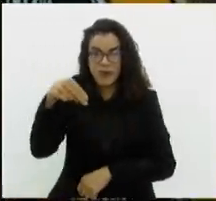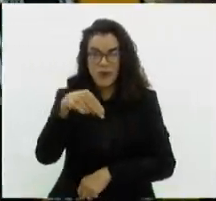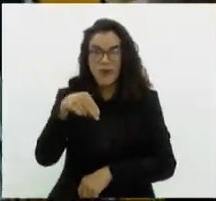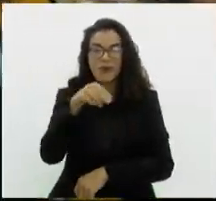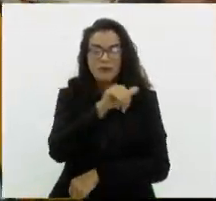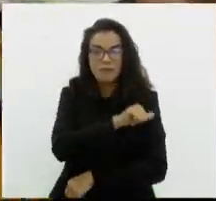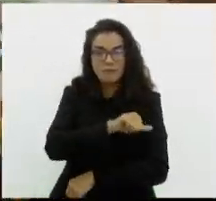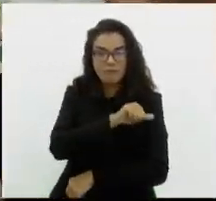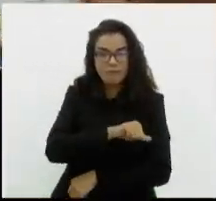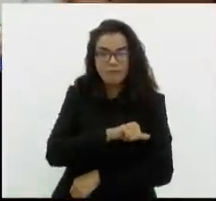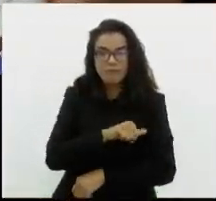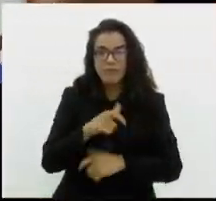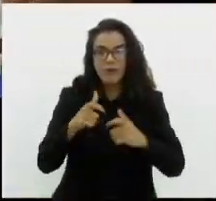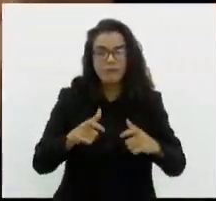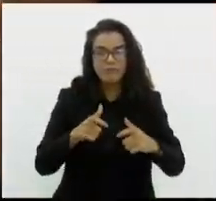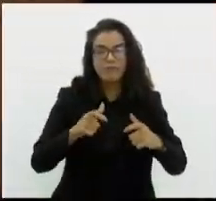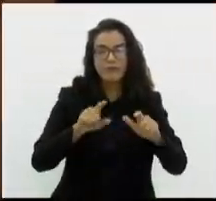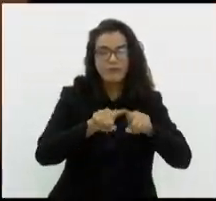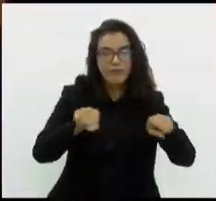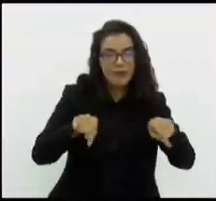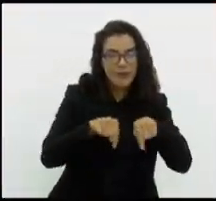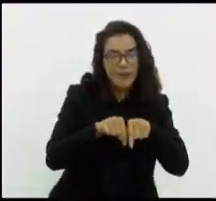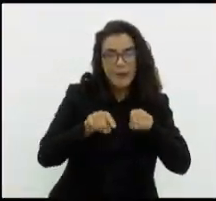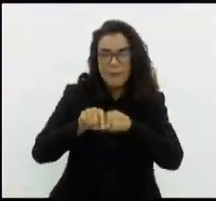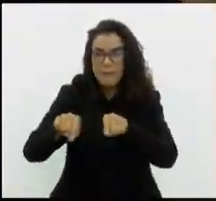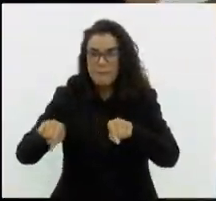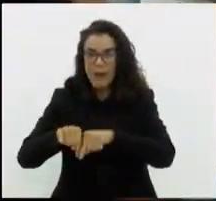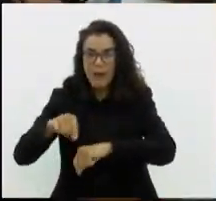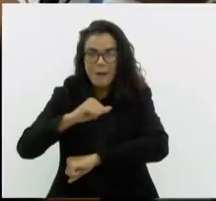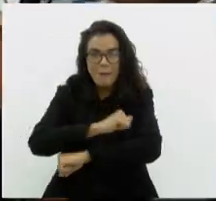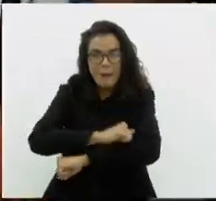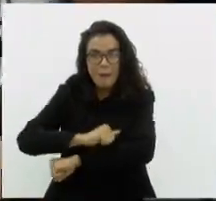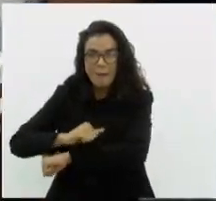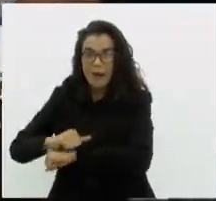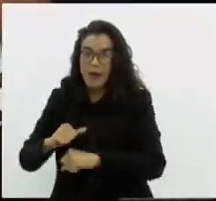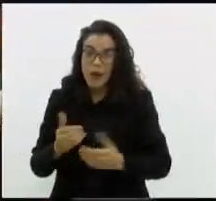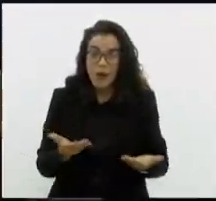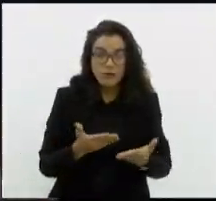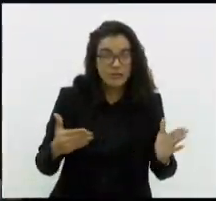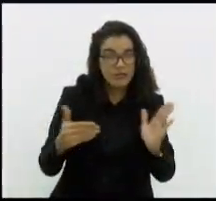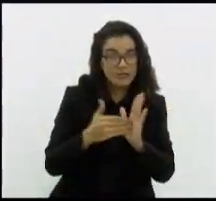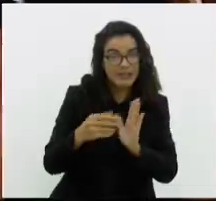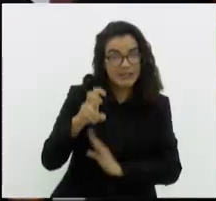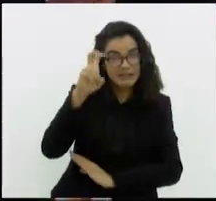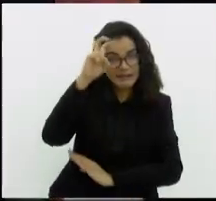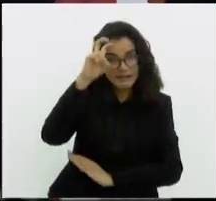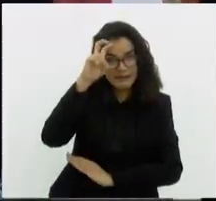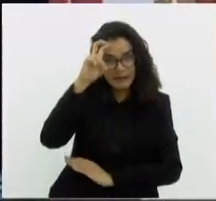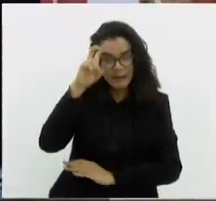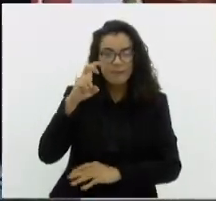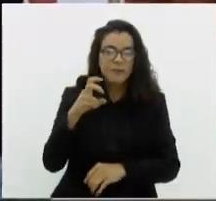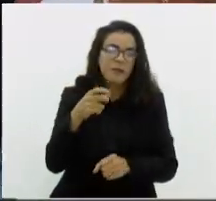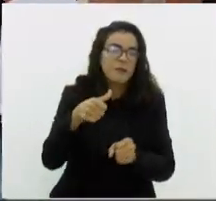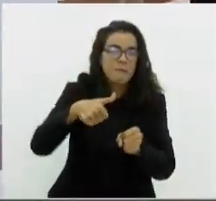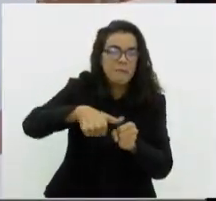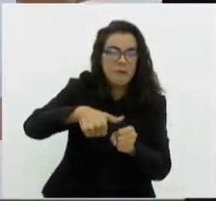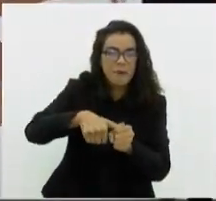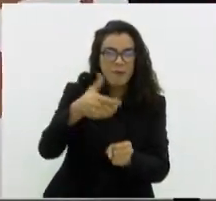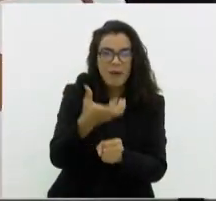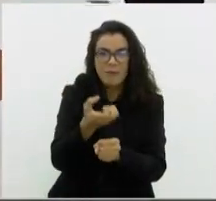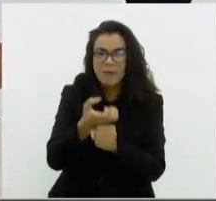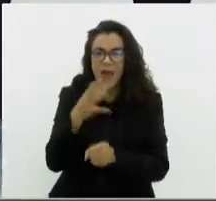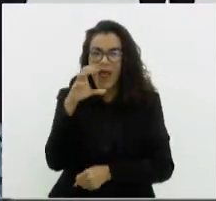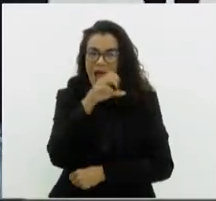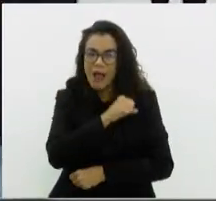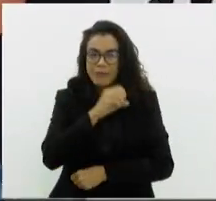Os guichês da Justiça Eleitoral Itinerante serão montados nestas cidades de hoje até quinta, dia 18. A coleta dos dados biométricos é rápida